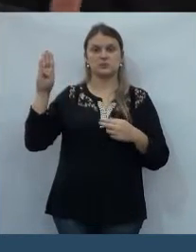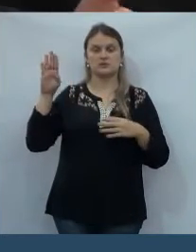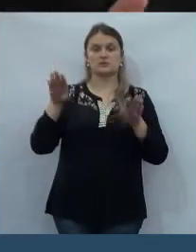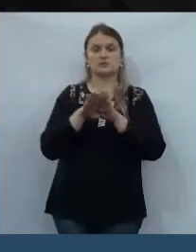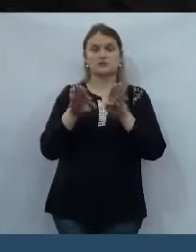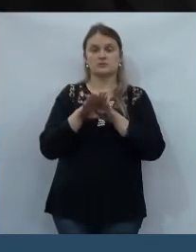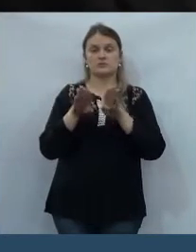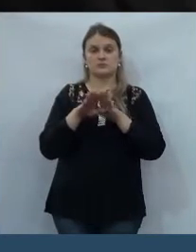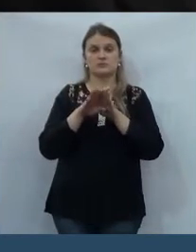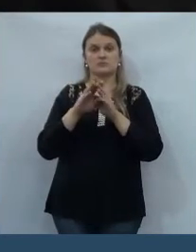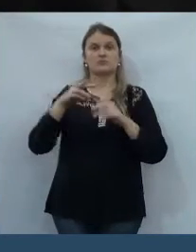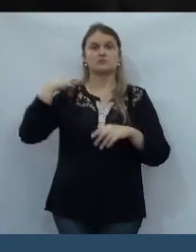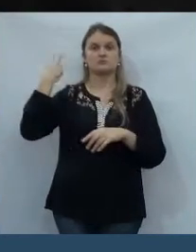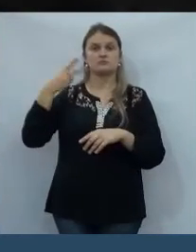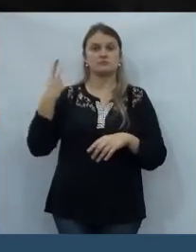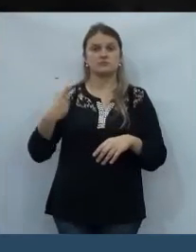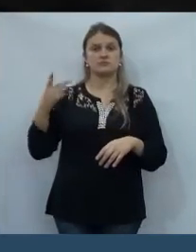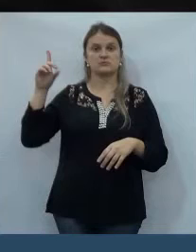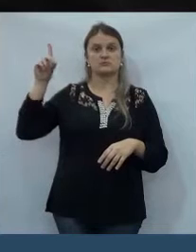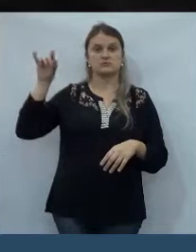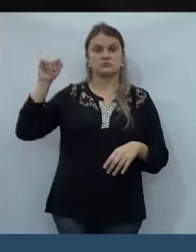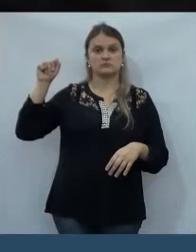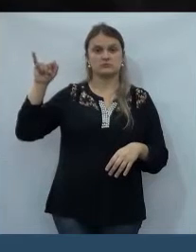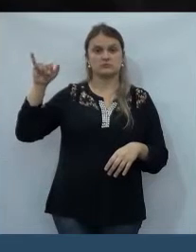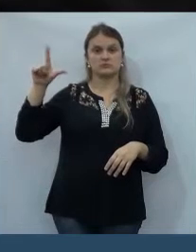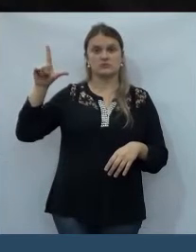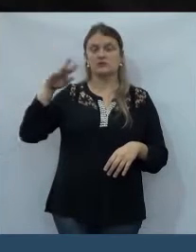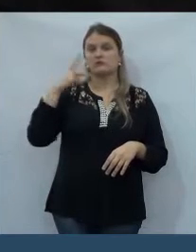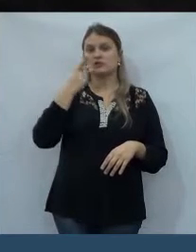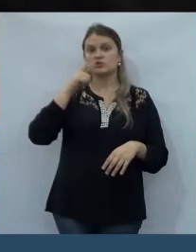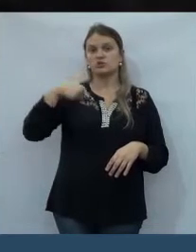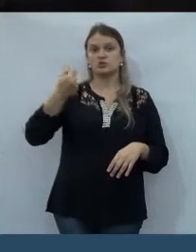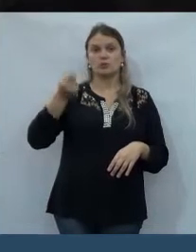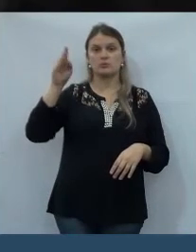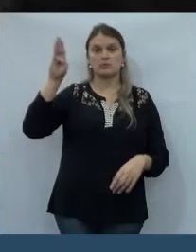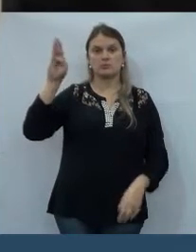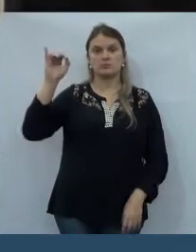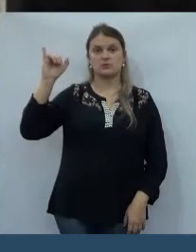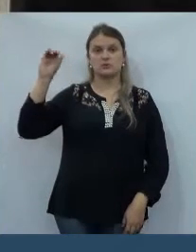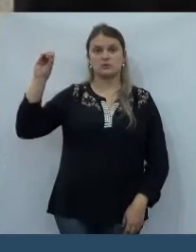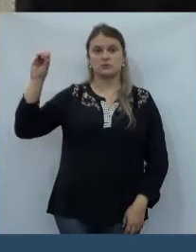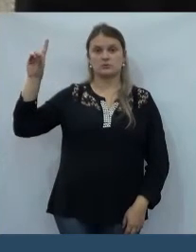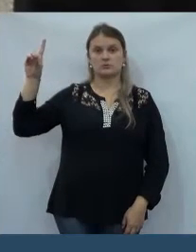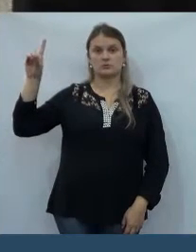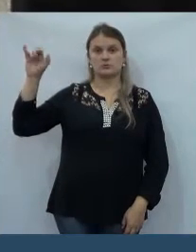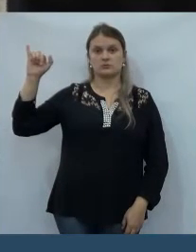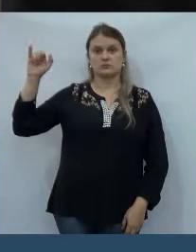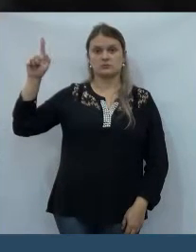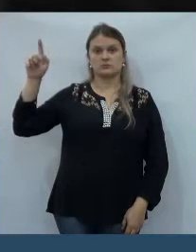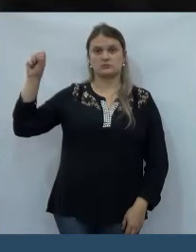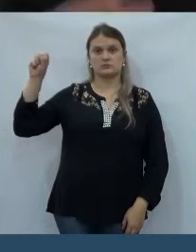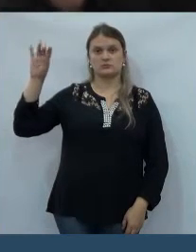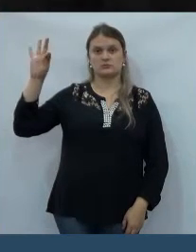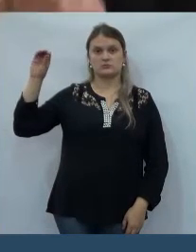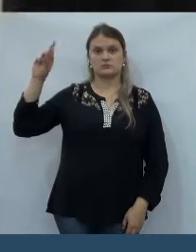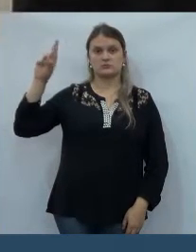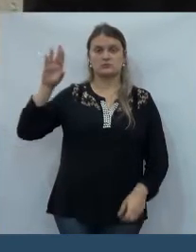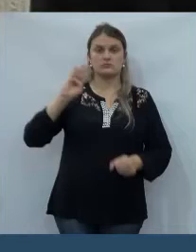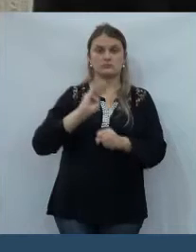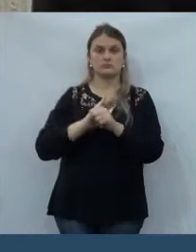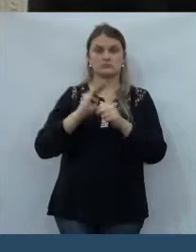Daniel, o vereador Mário, que levasse, é a questão do biodigestor, a implantação do biodigestor no São Bernardo.